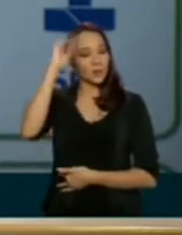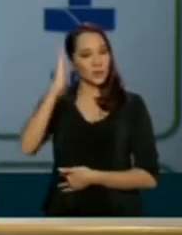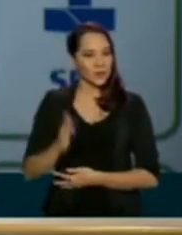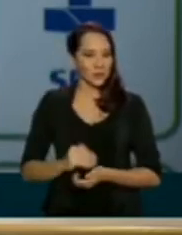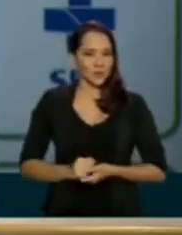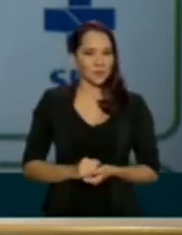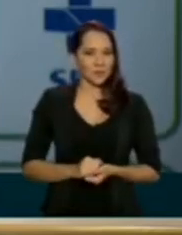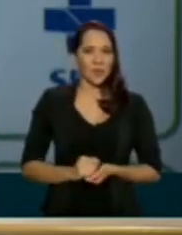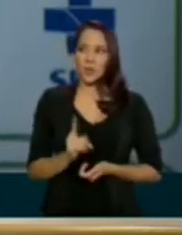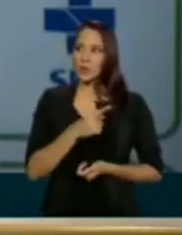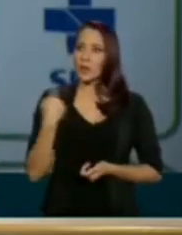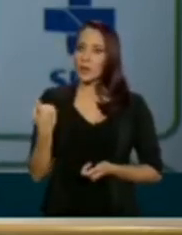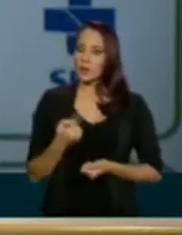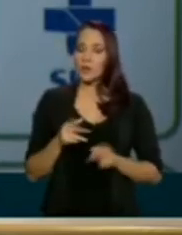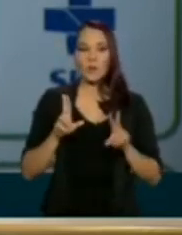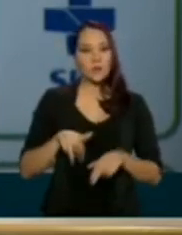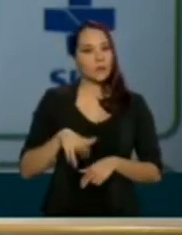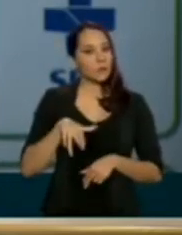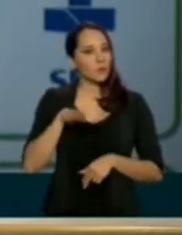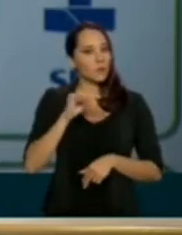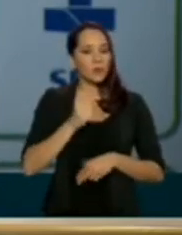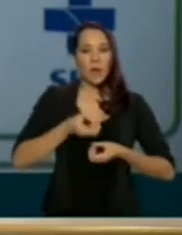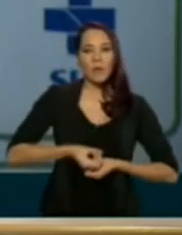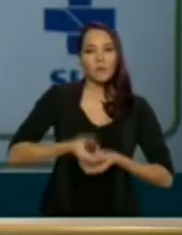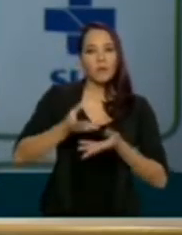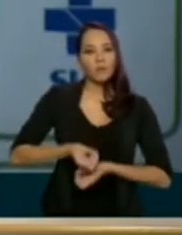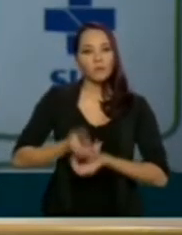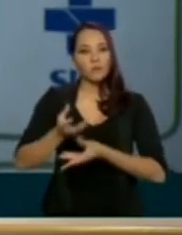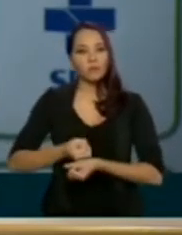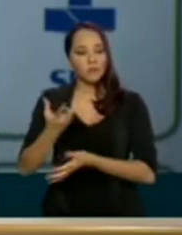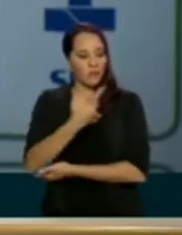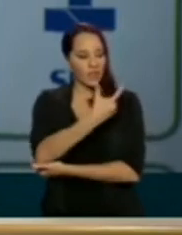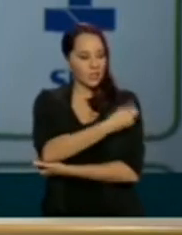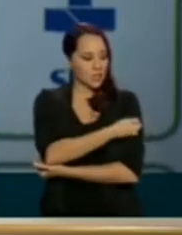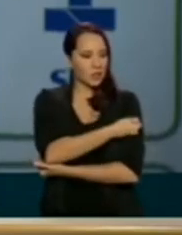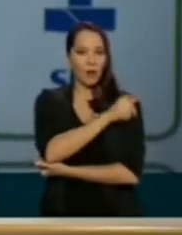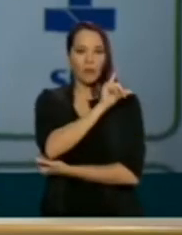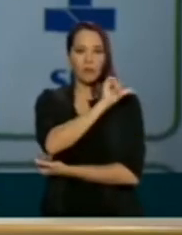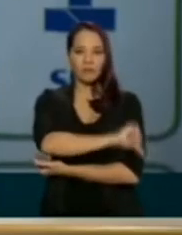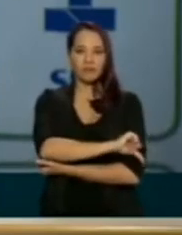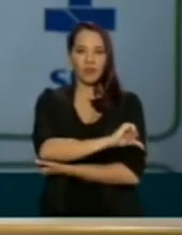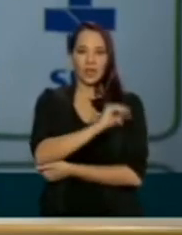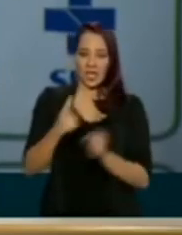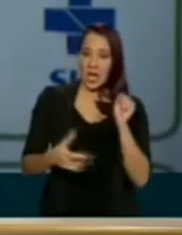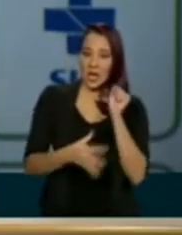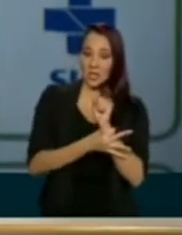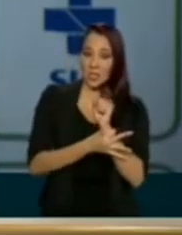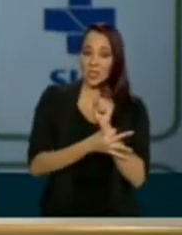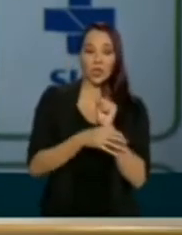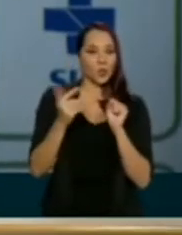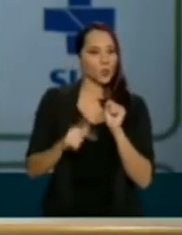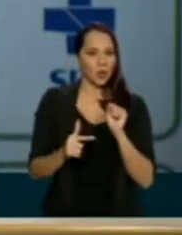Jamais nós iríamos distribuir uma vacina que nós não tivéssemos a garantia e a